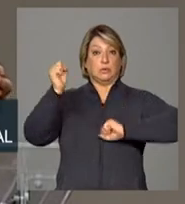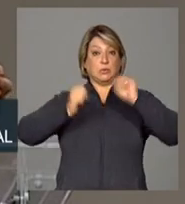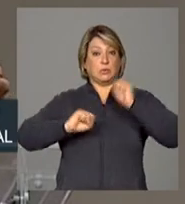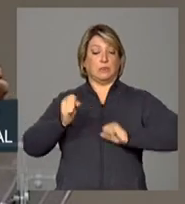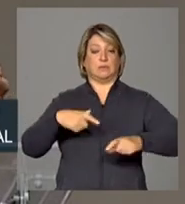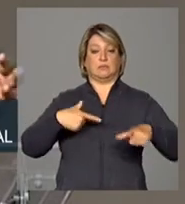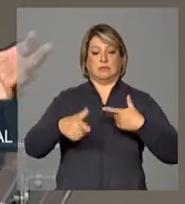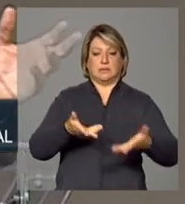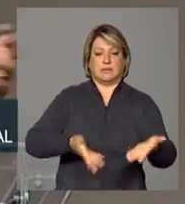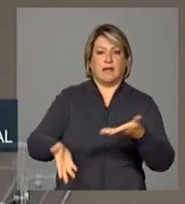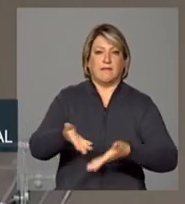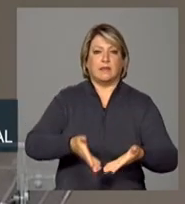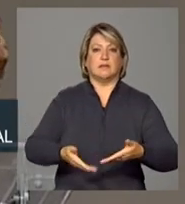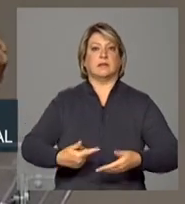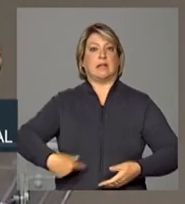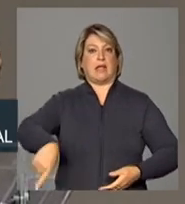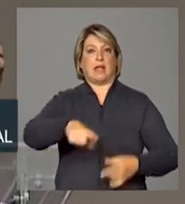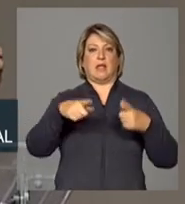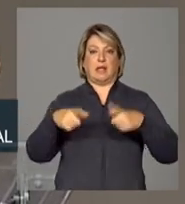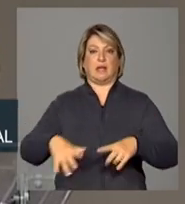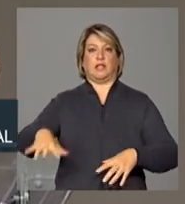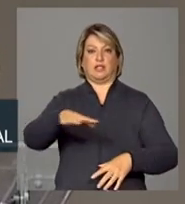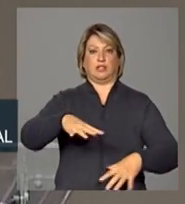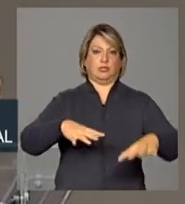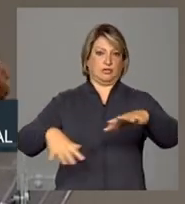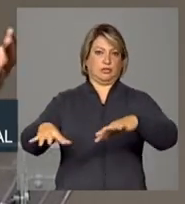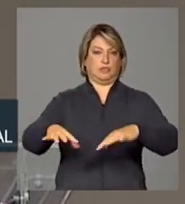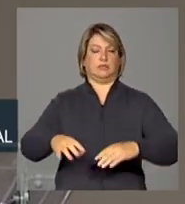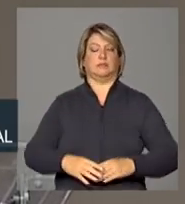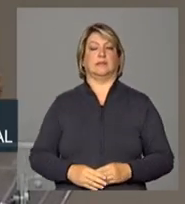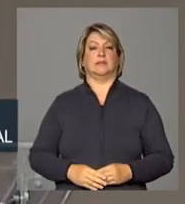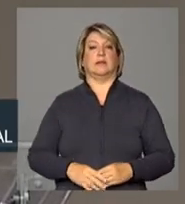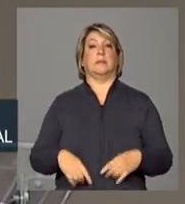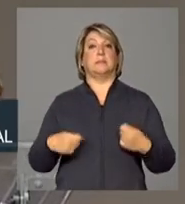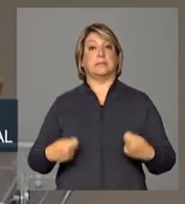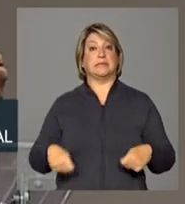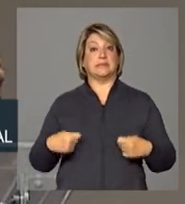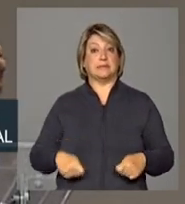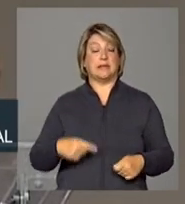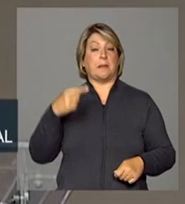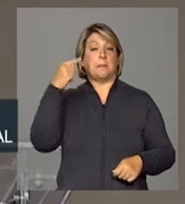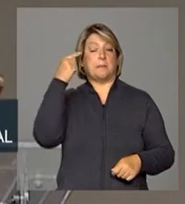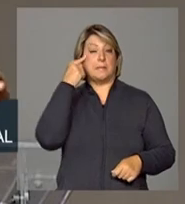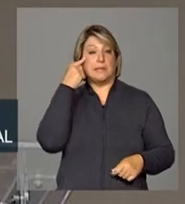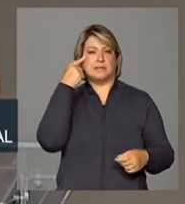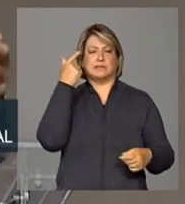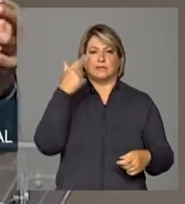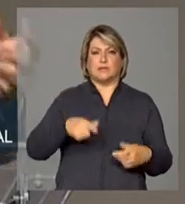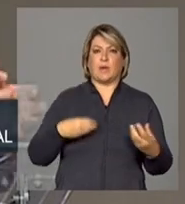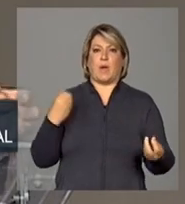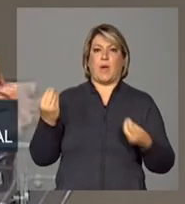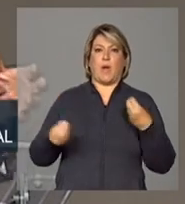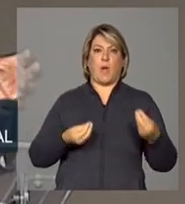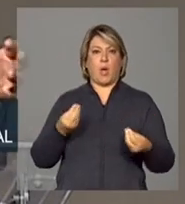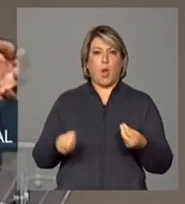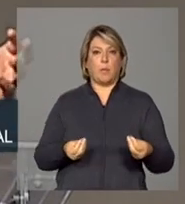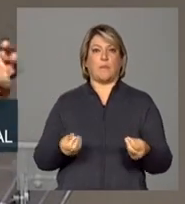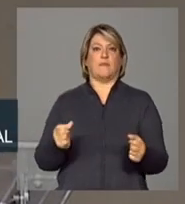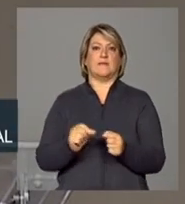serviços nessas regiões é preciso repensar como induzir